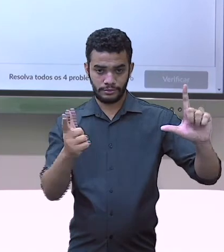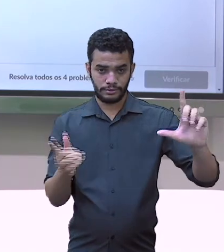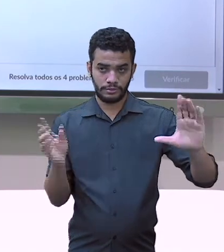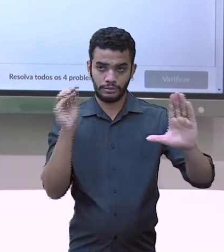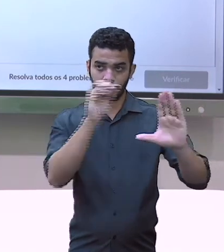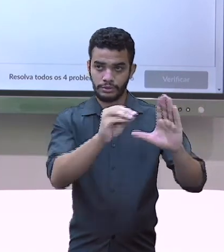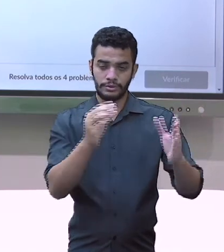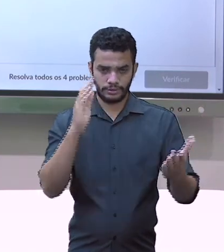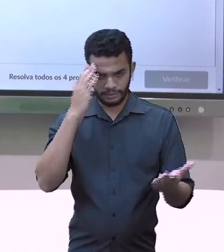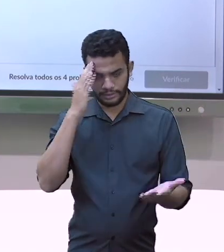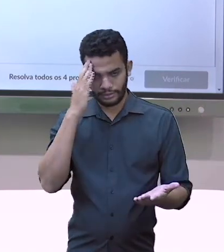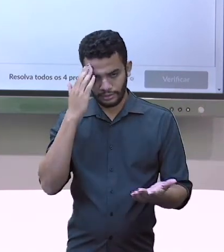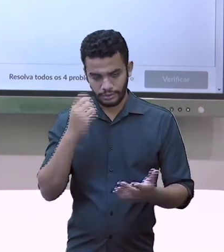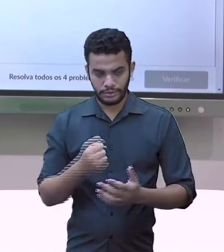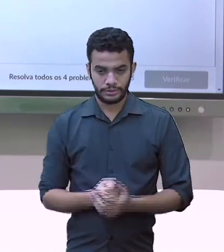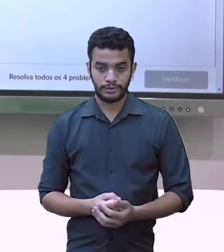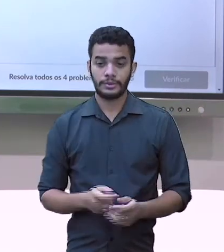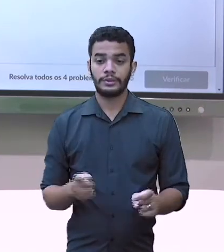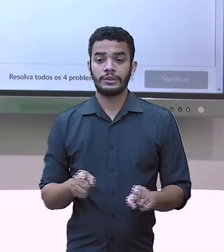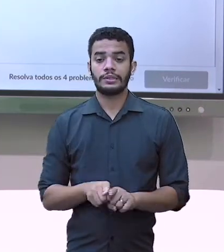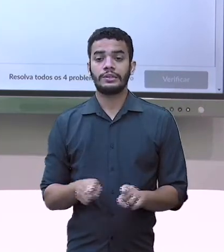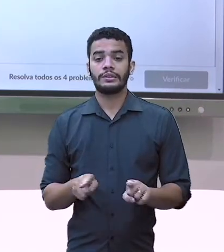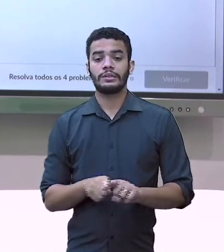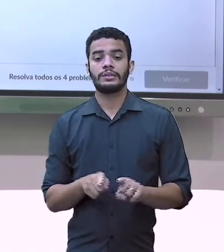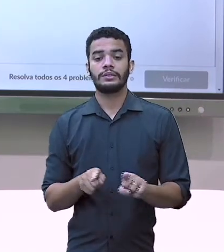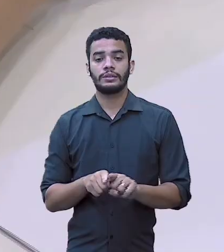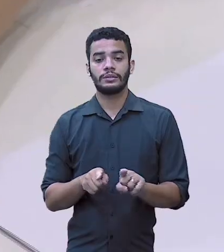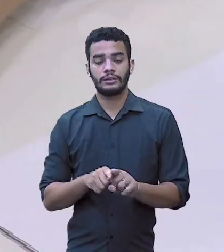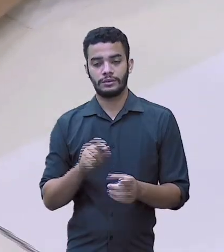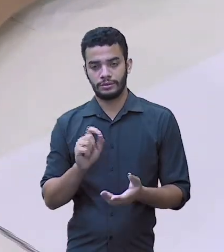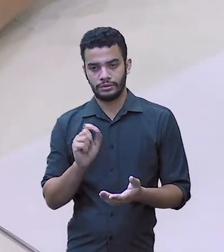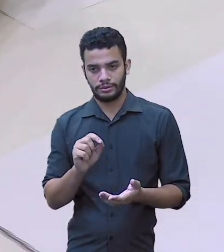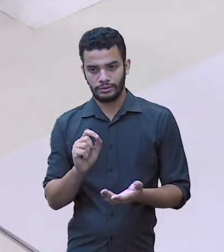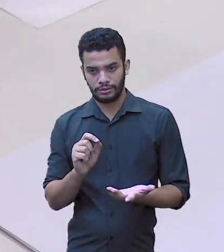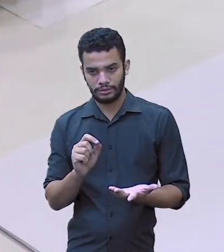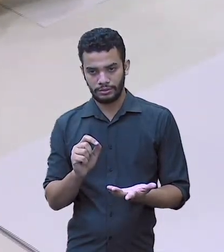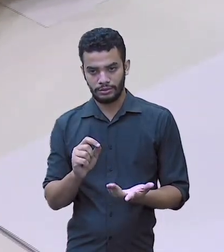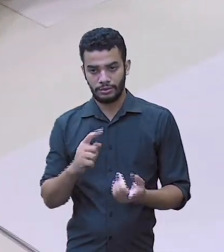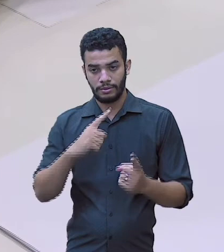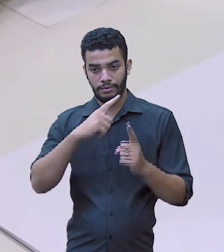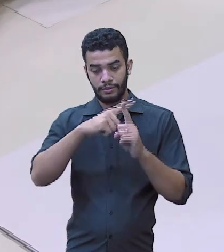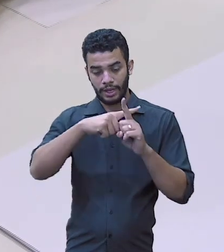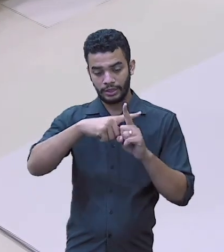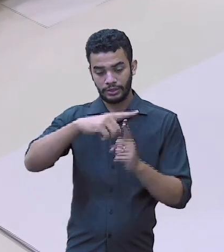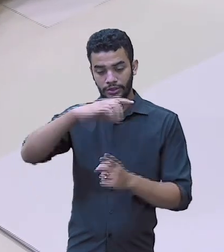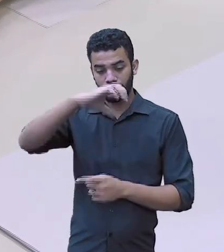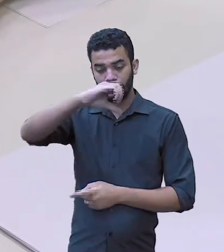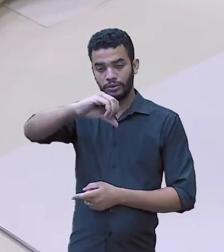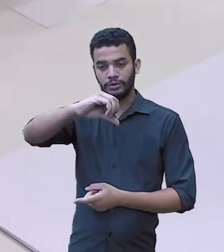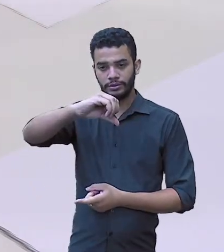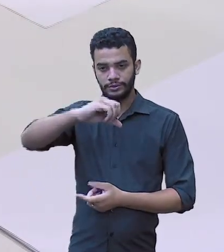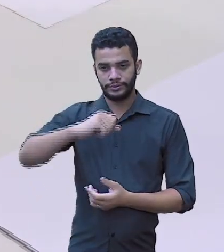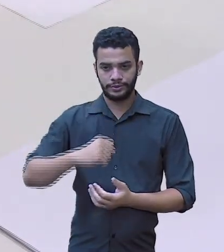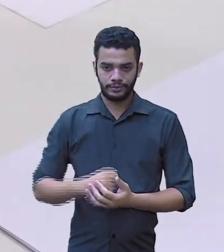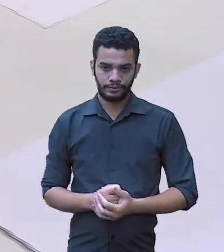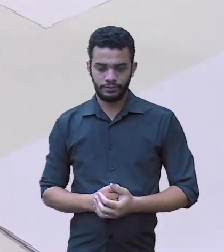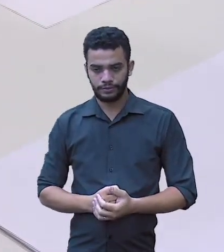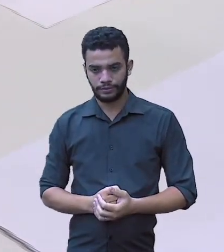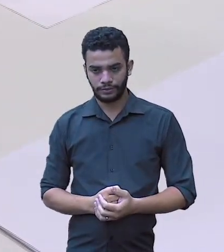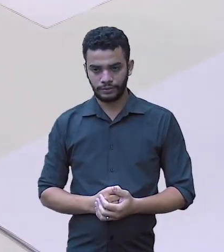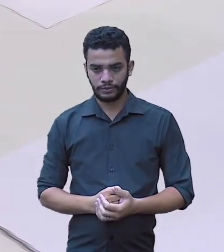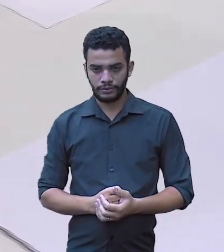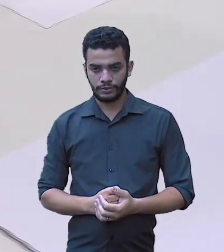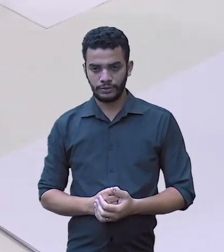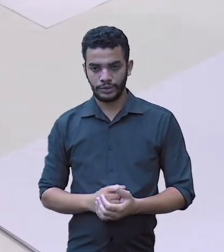está somando mais 9. Então, nós vamos mostrar aqui, olha, que esse número aqui, ele